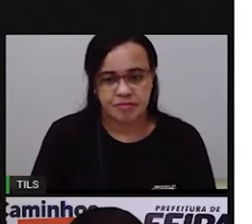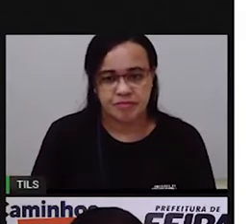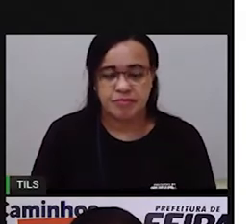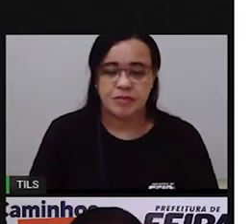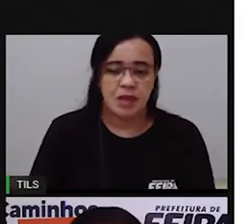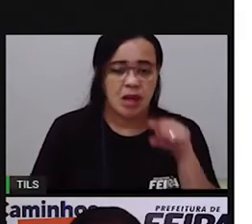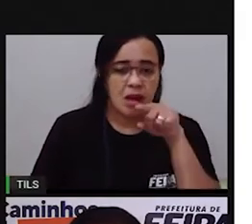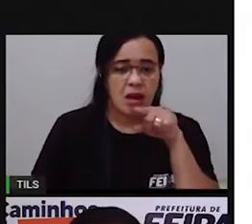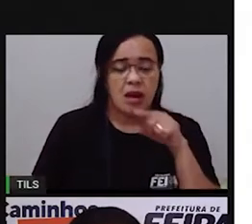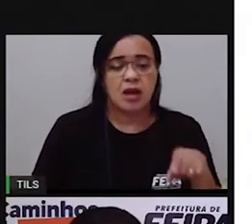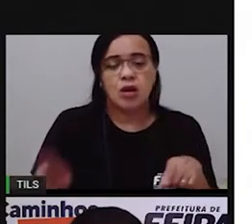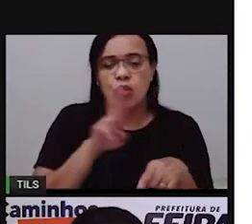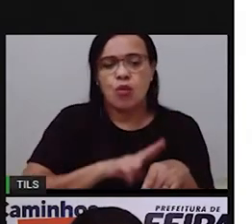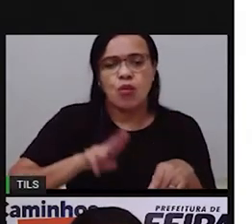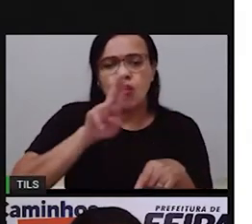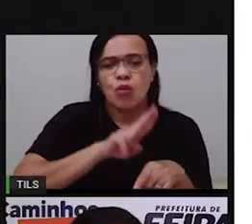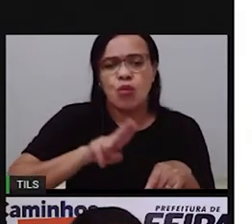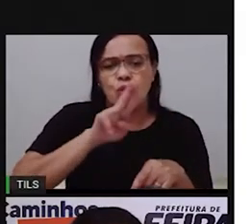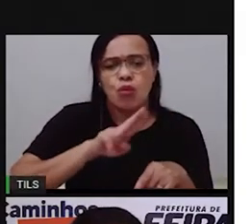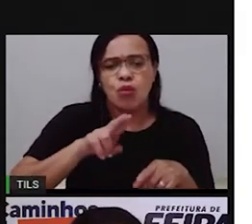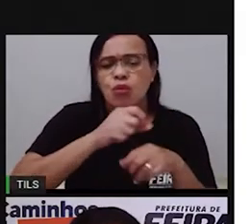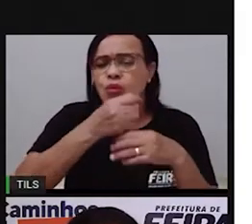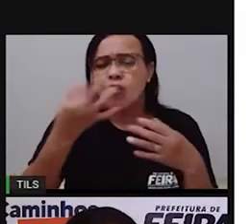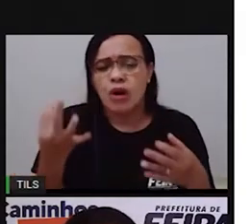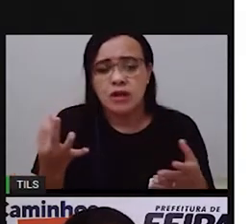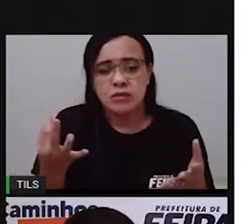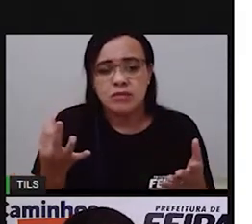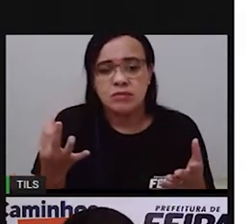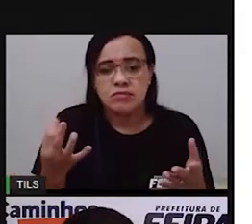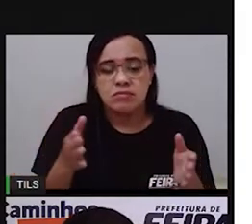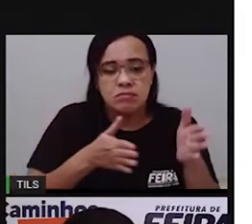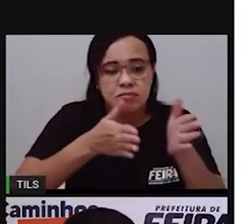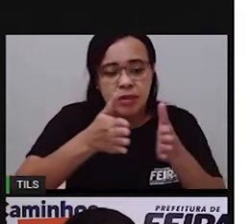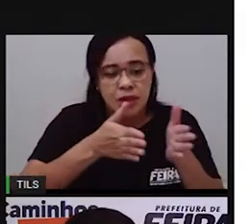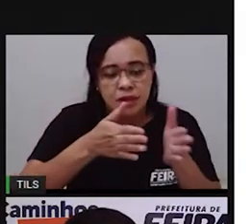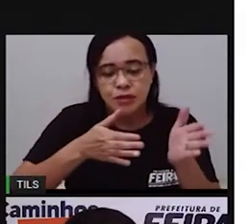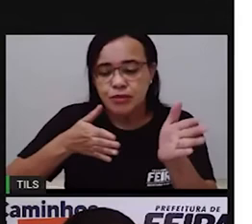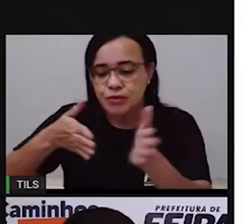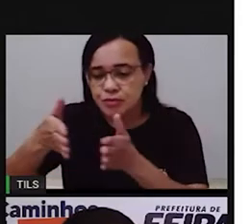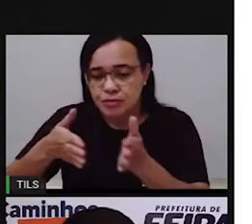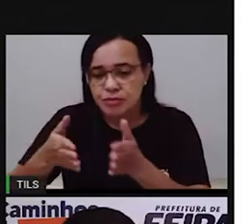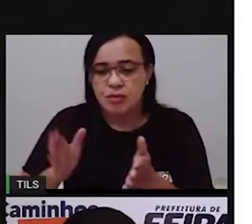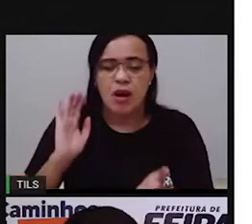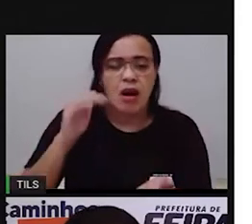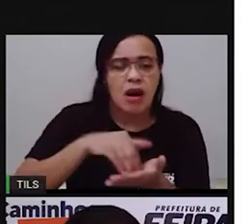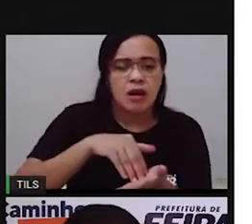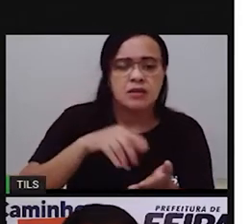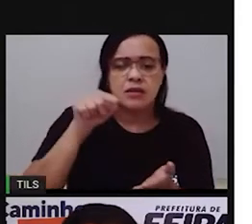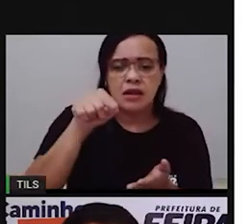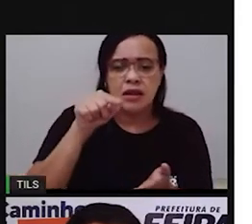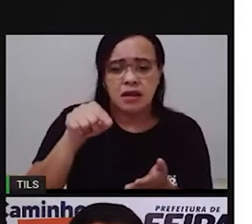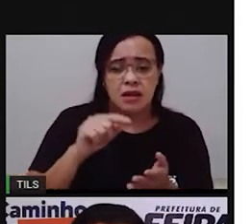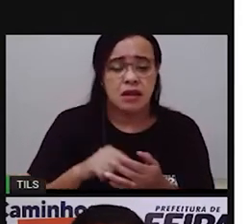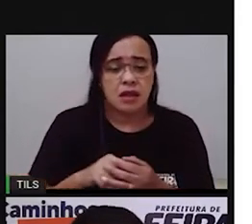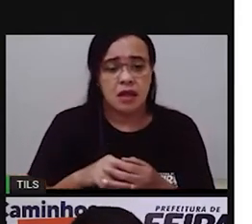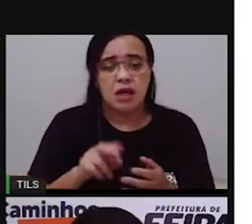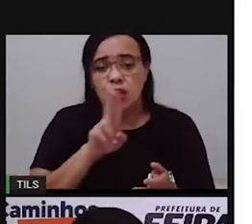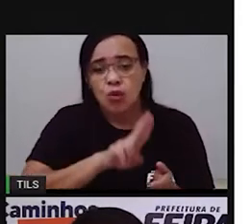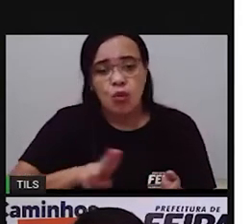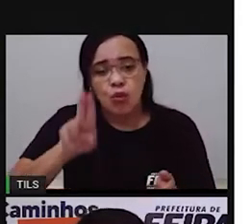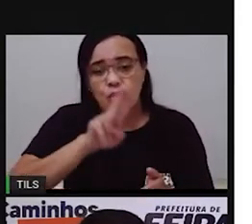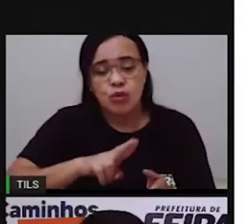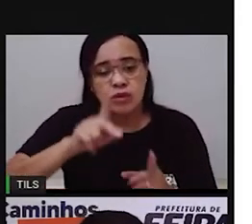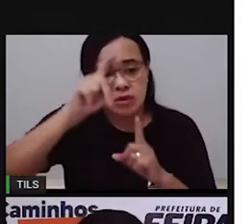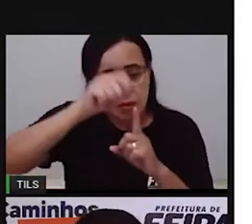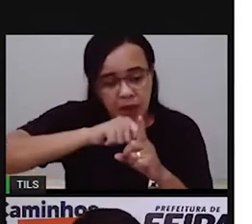o valor da fatura o valor a ser pago tá esse valor